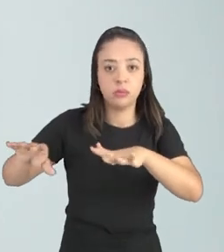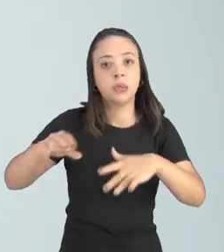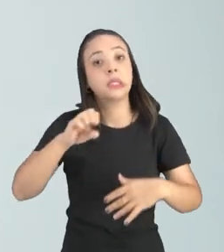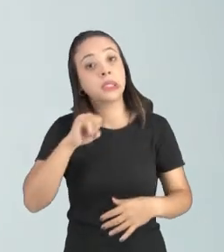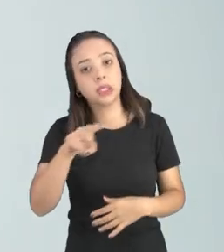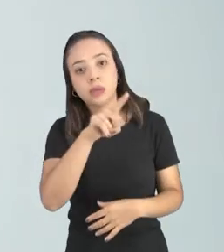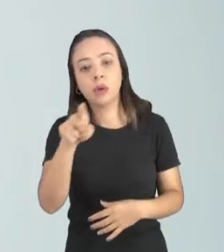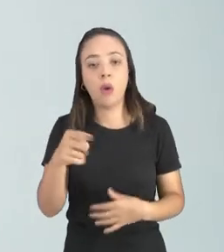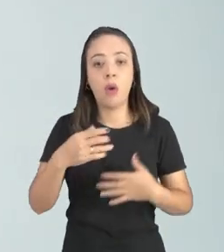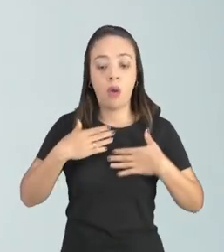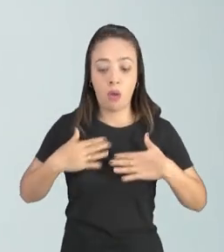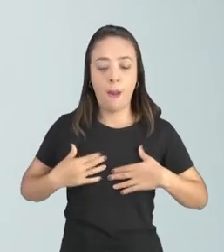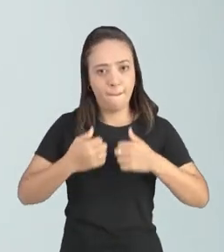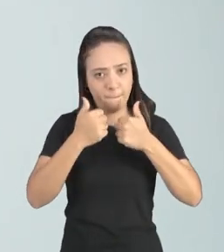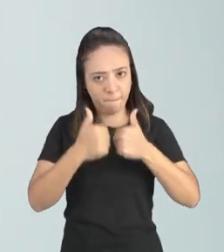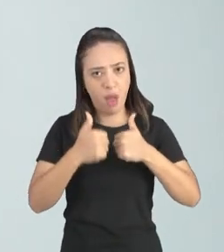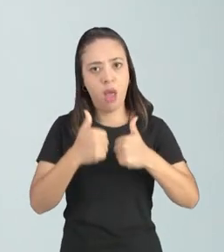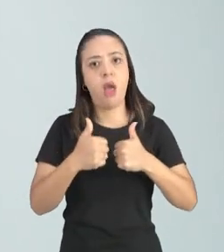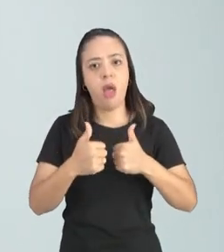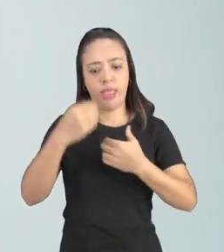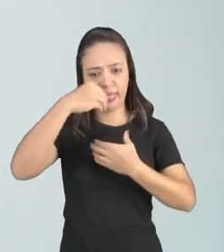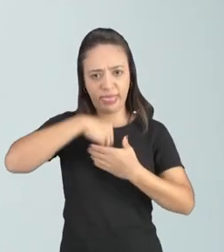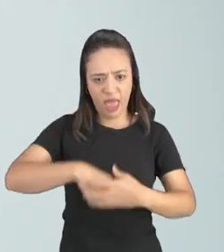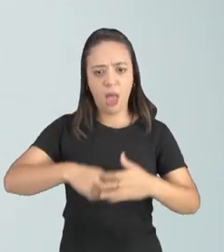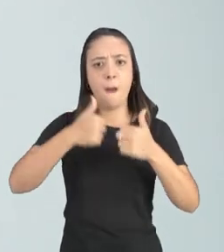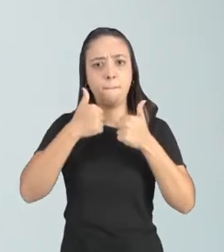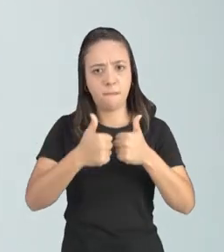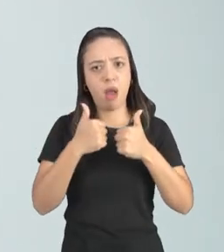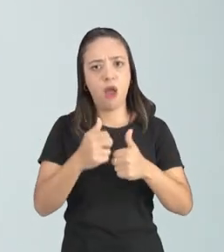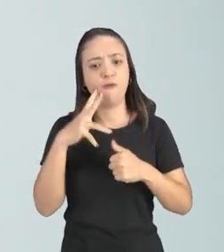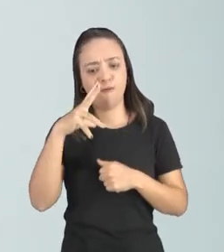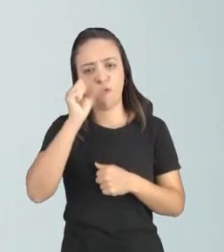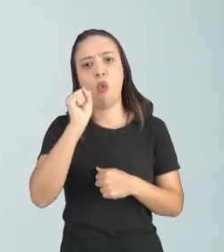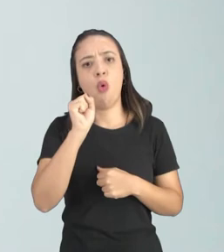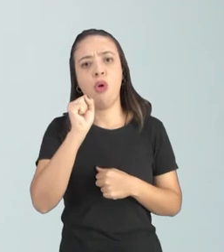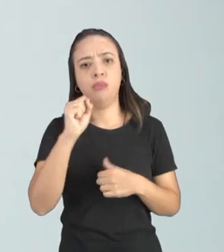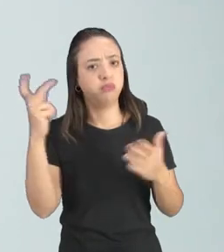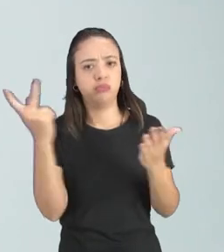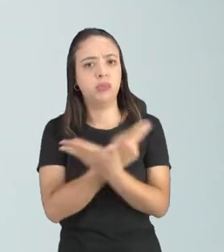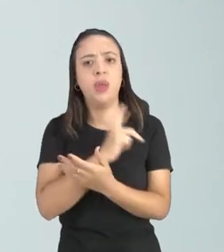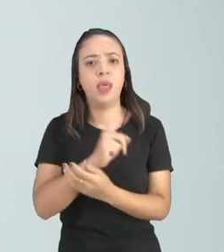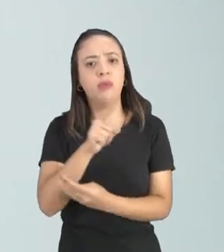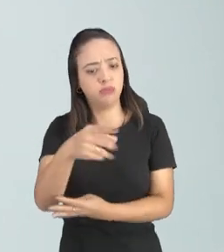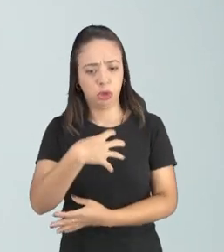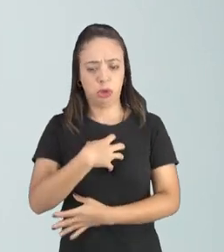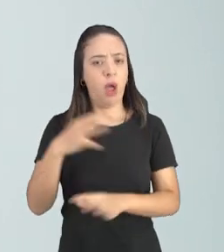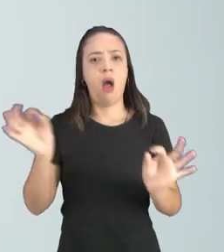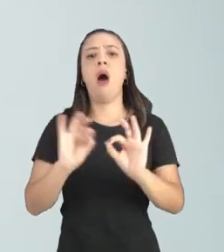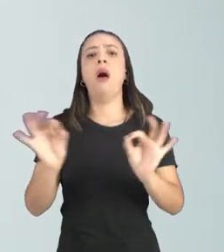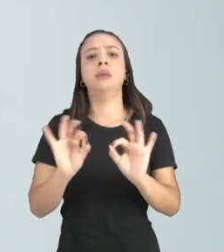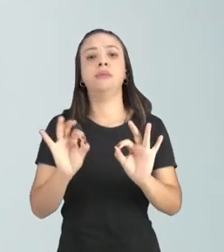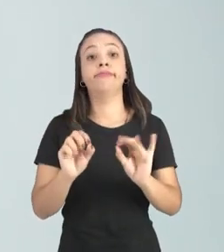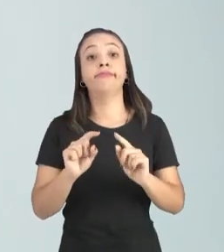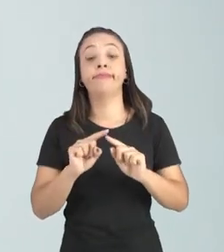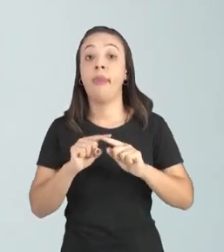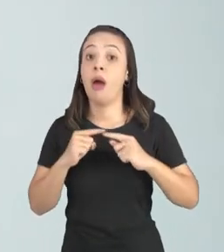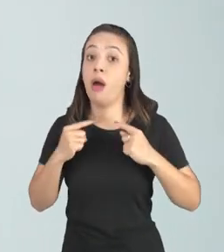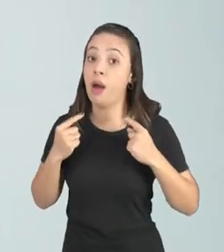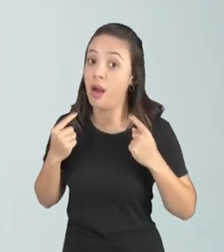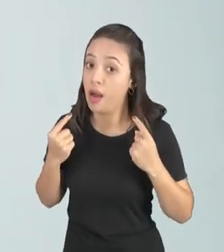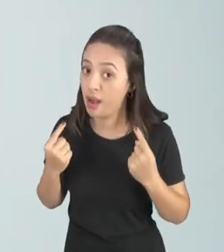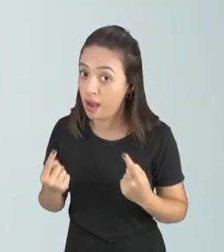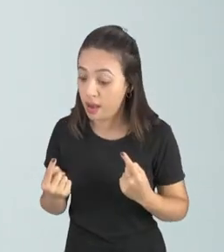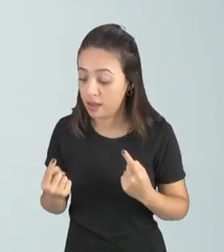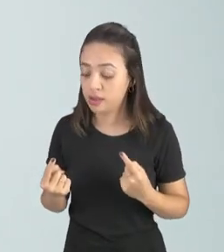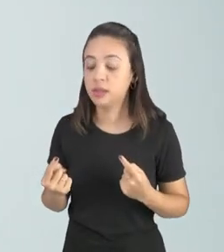saúde seu sistema imunológico é forte e existente não vai acontecer nada você não vai apresentar nenhum sintoma mas o que você